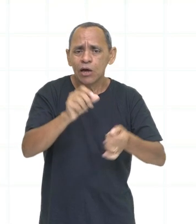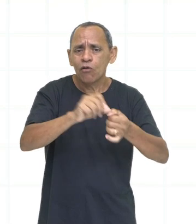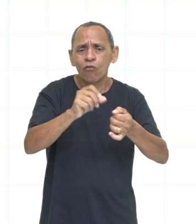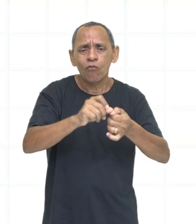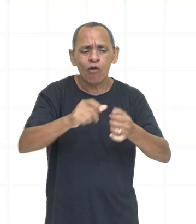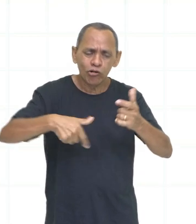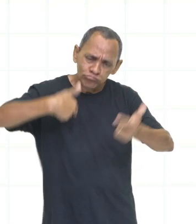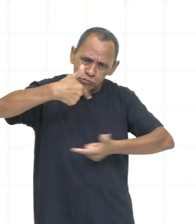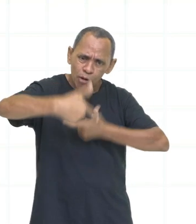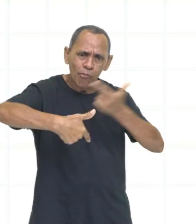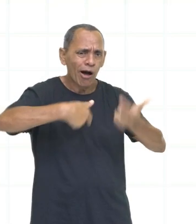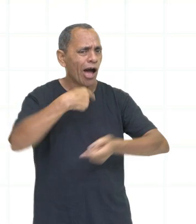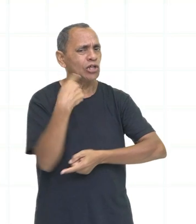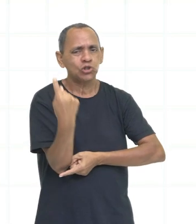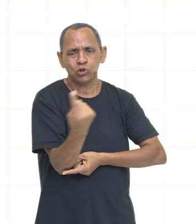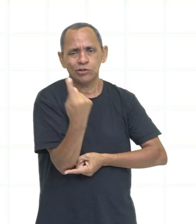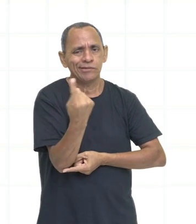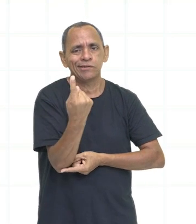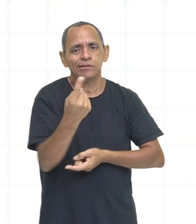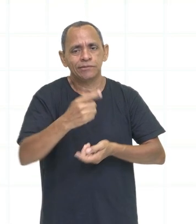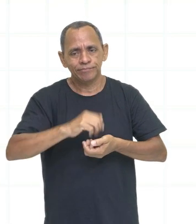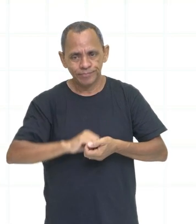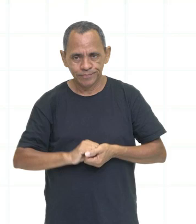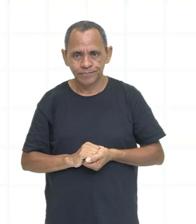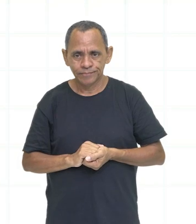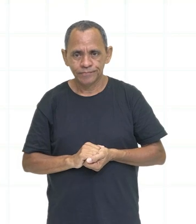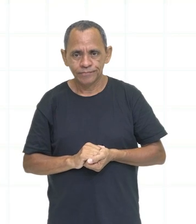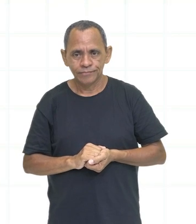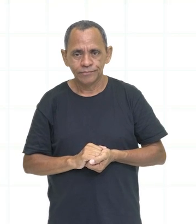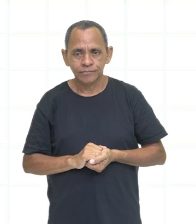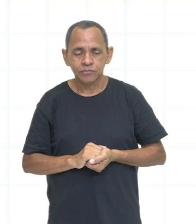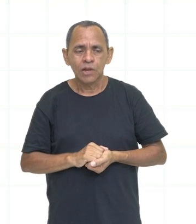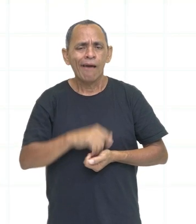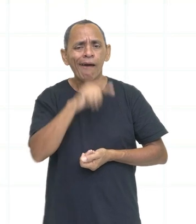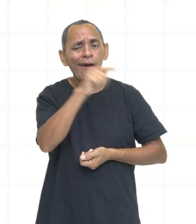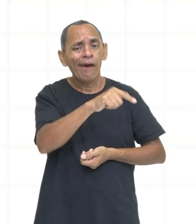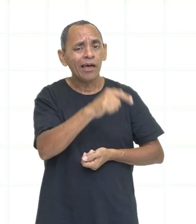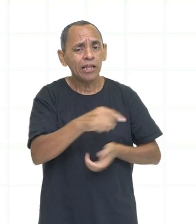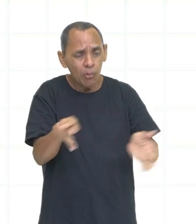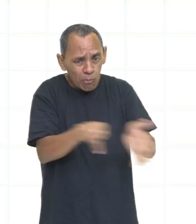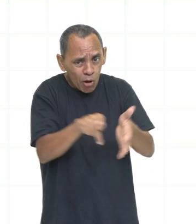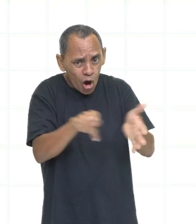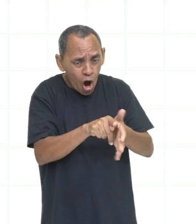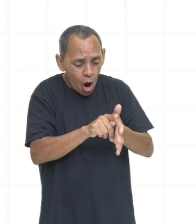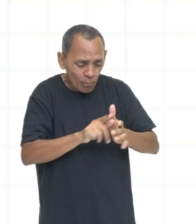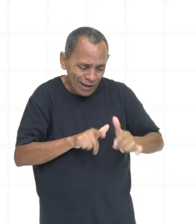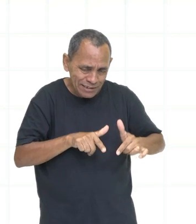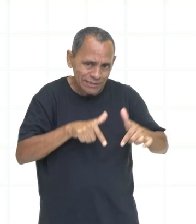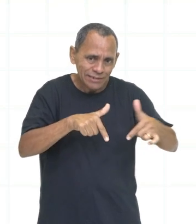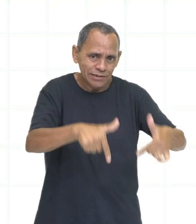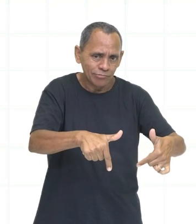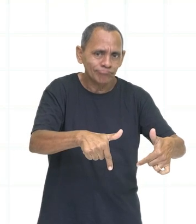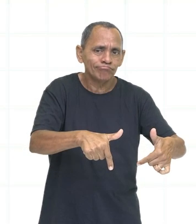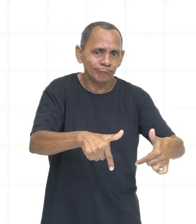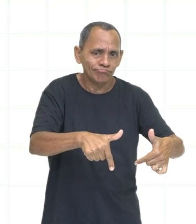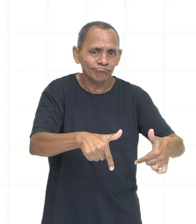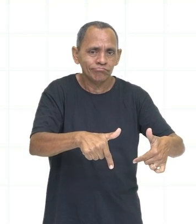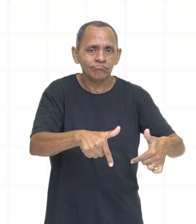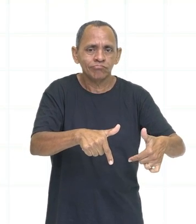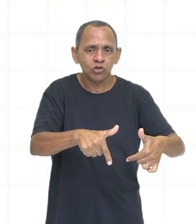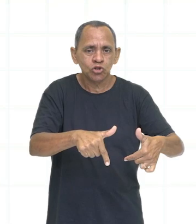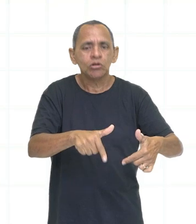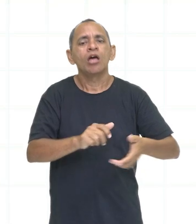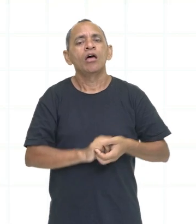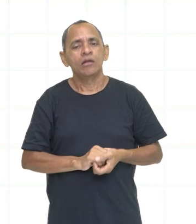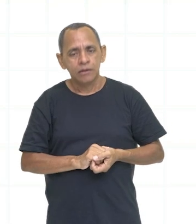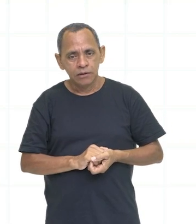Ela sempre faz, olha só, né? Ela faz ação, toda aquela função do pronome reflexivo. Ela faz